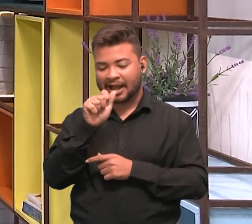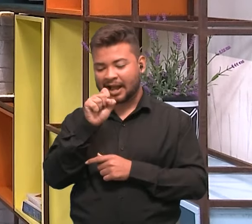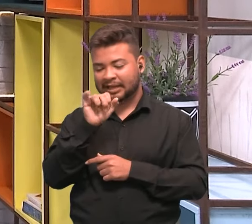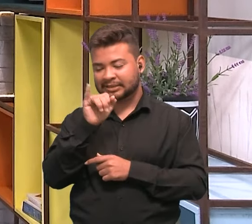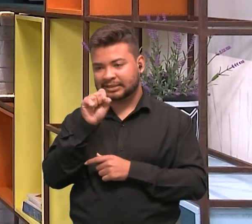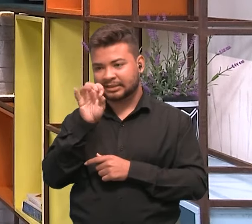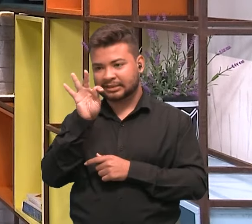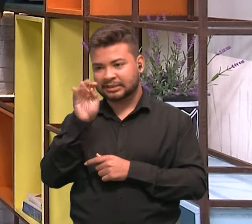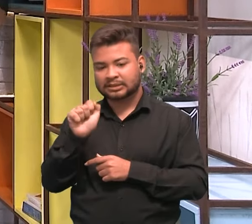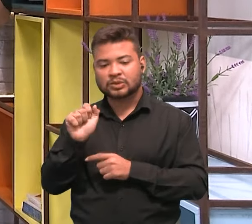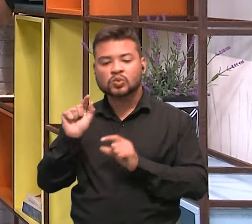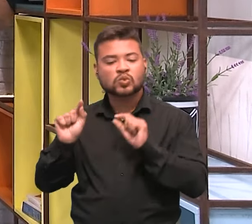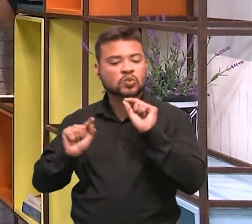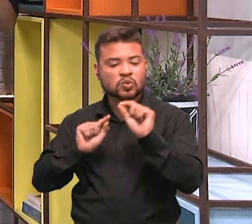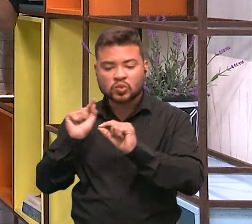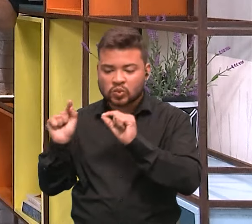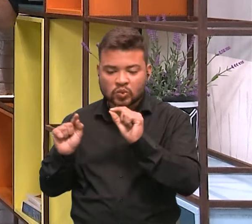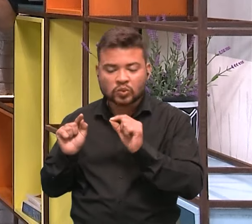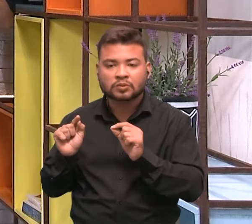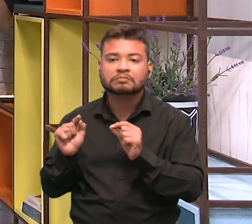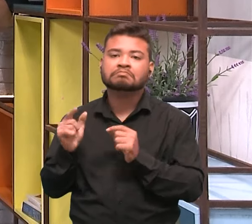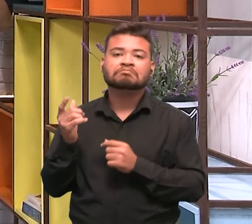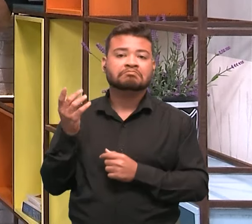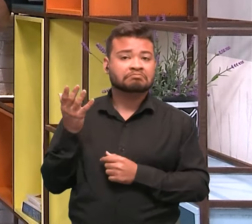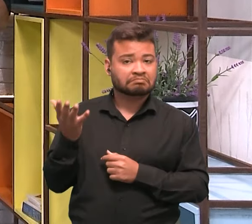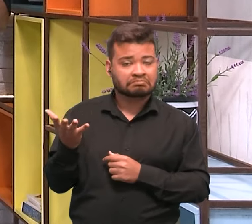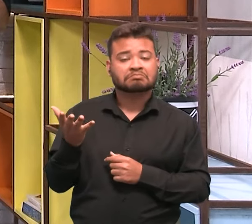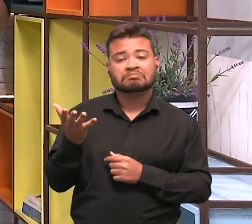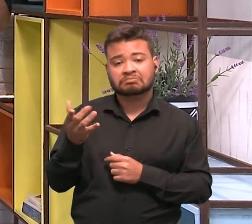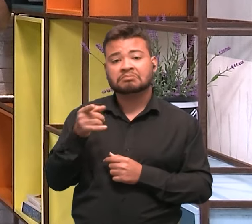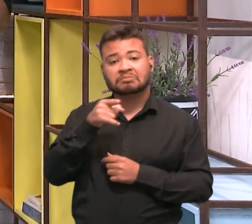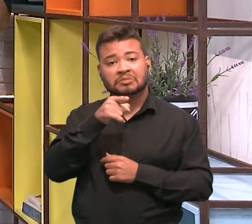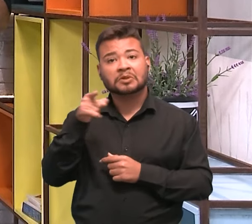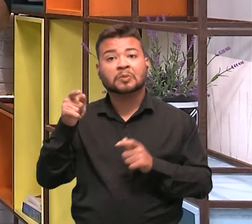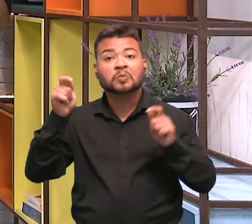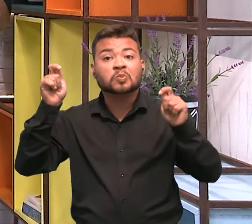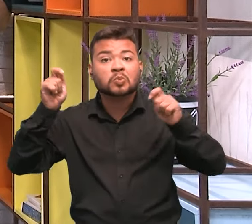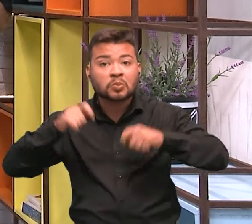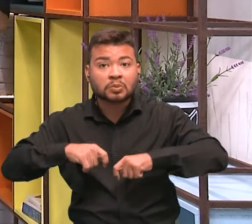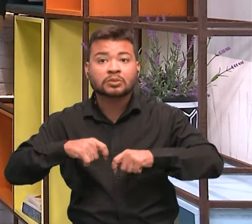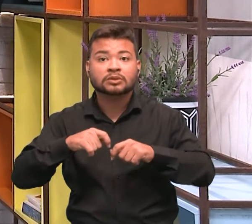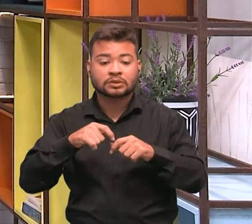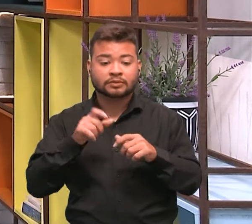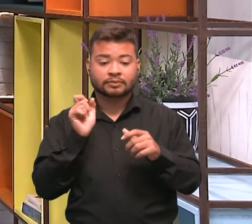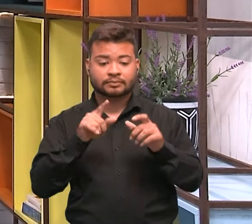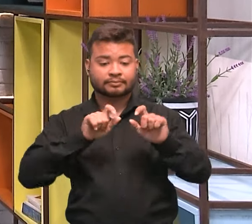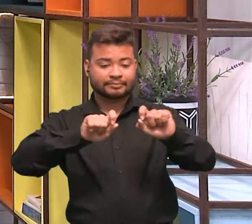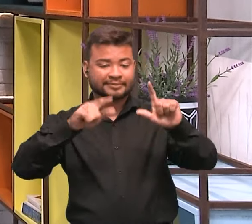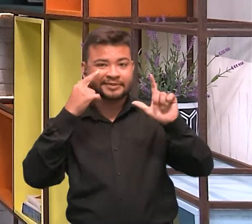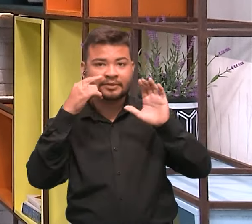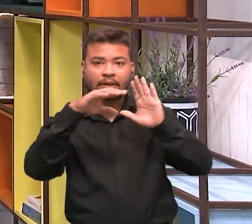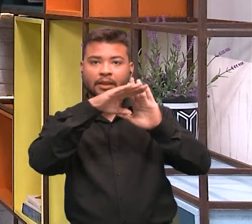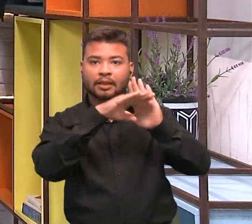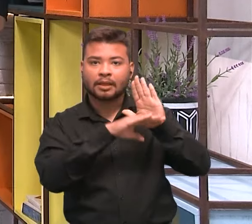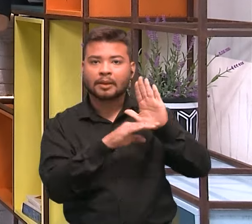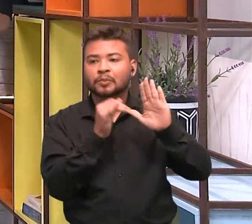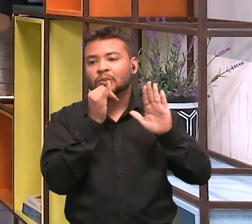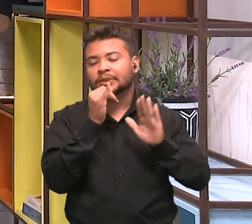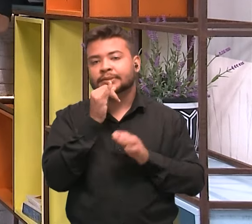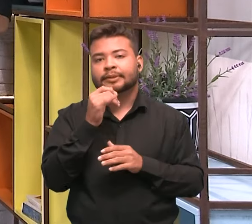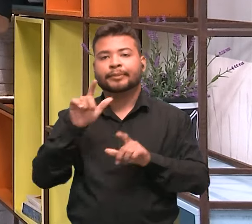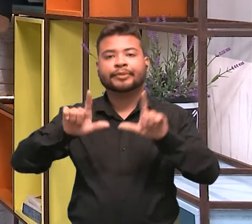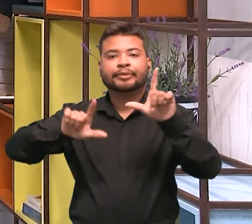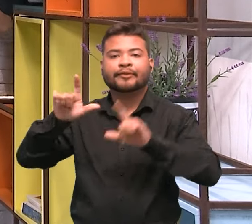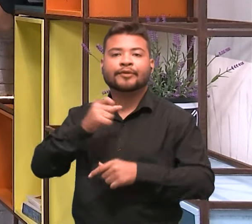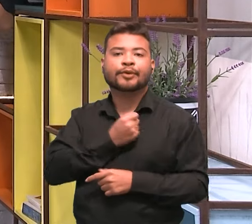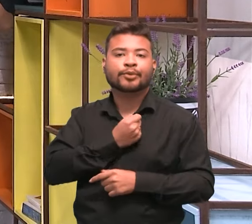faz parte aí de como vocês vão realmente acessar. Olha só, os canais que a gente está